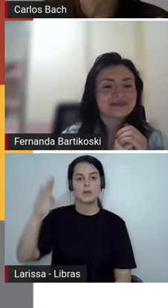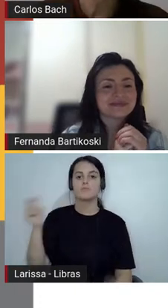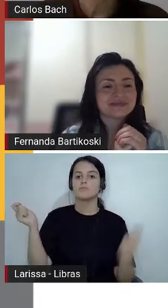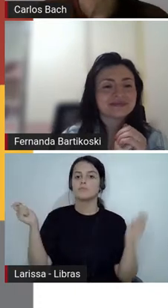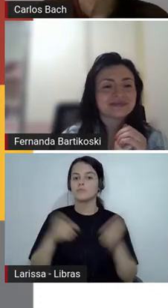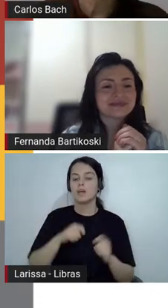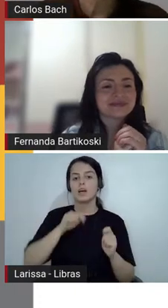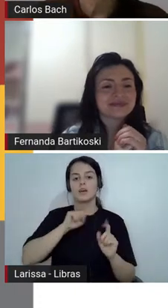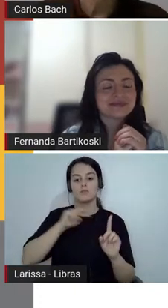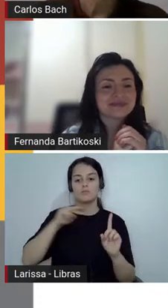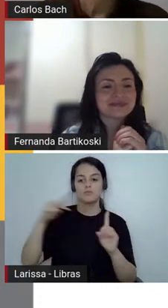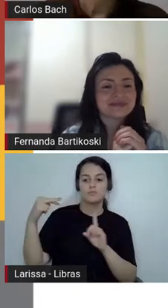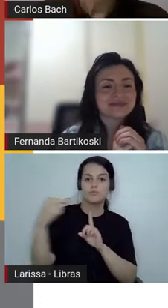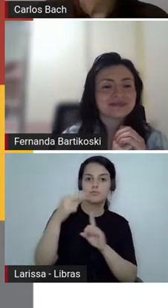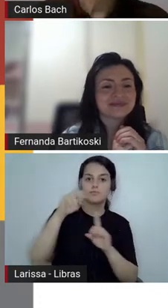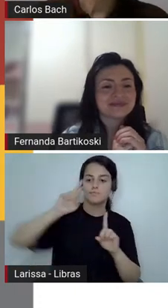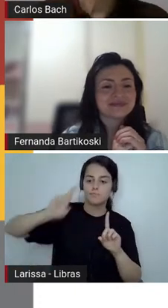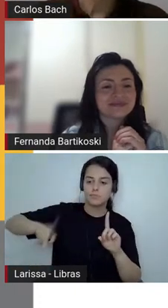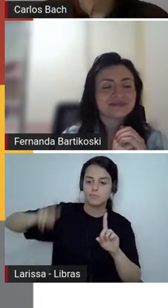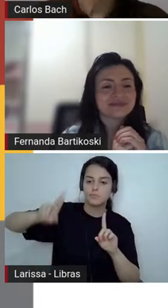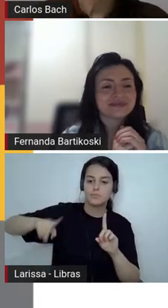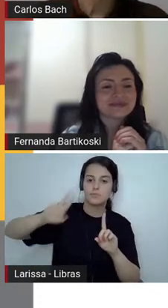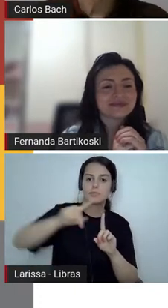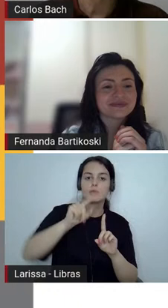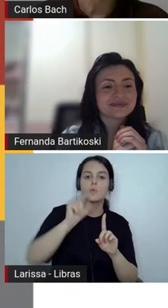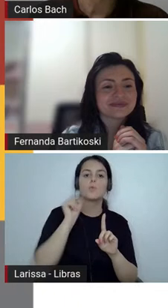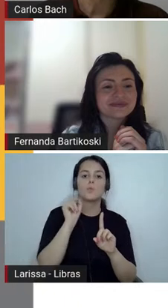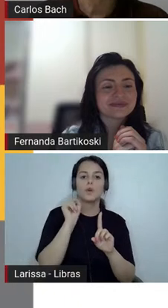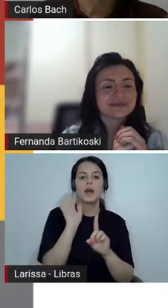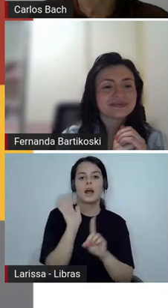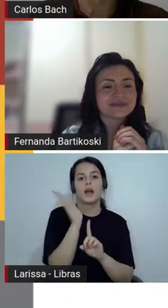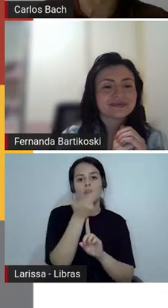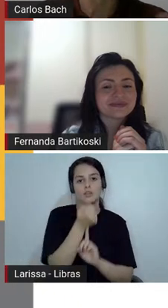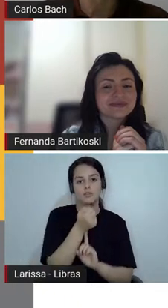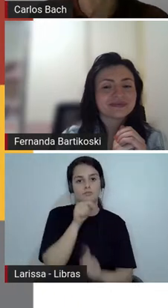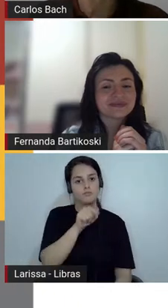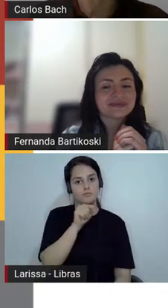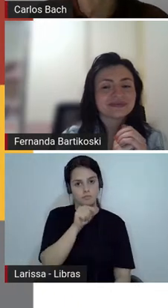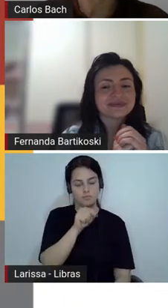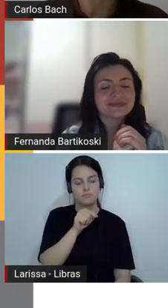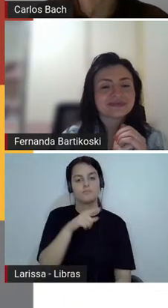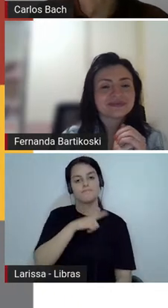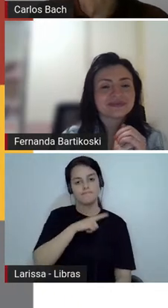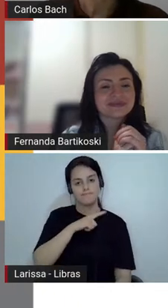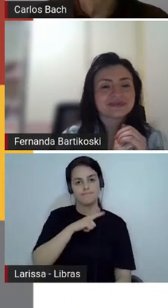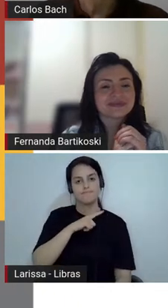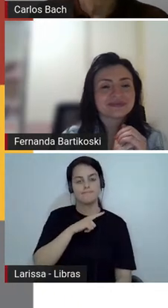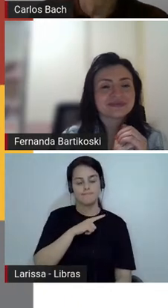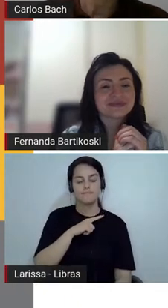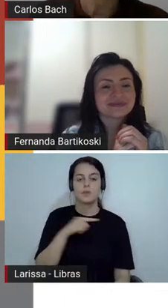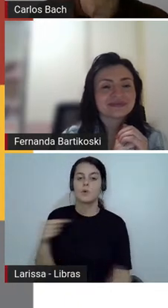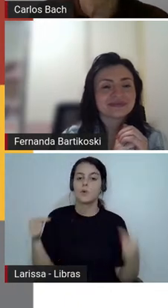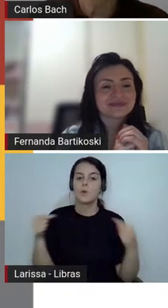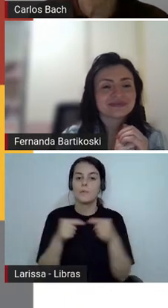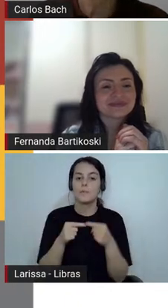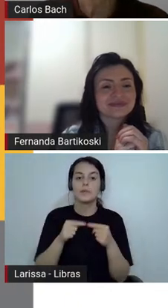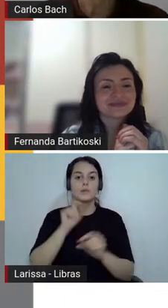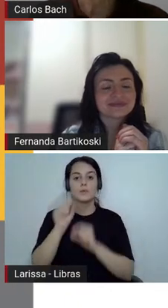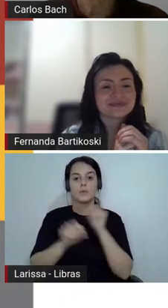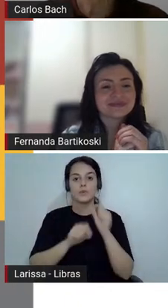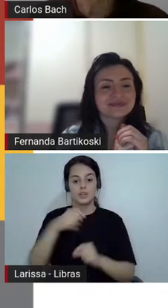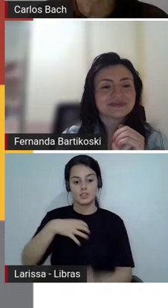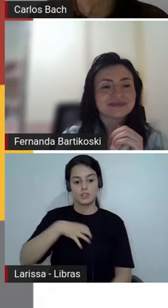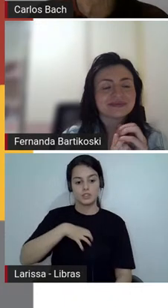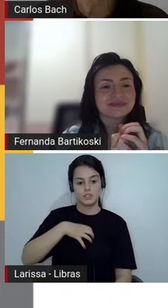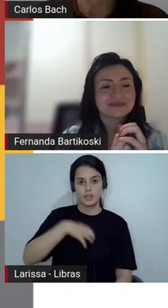das artes plásticas né e da forma como eles retrataram esse universo né e como isso dialoga